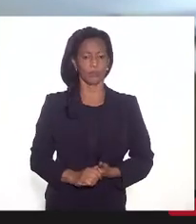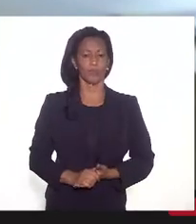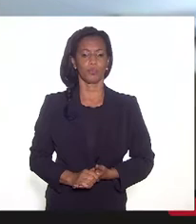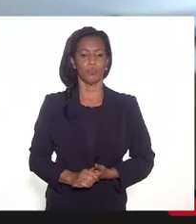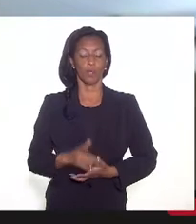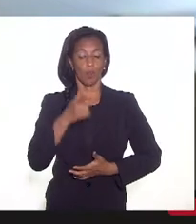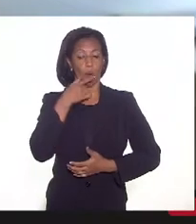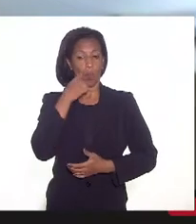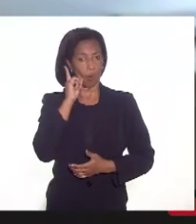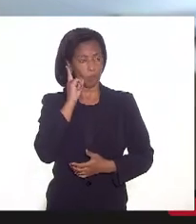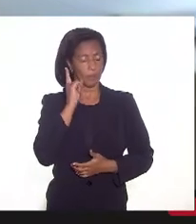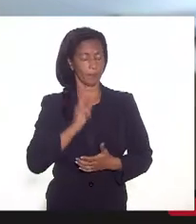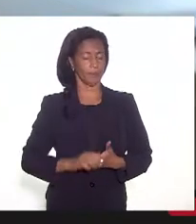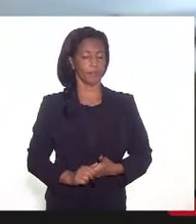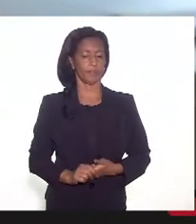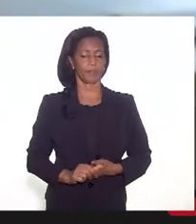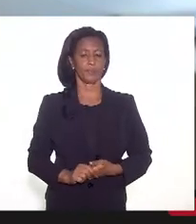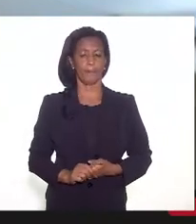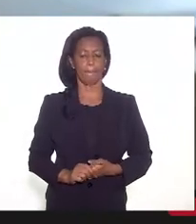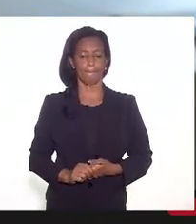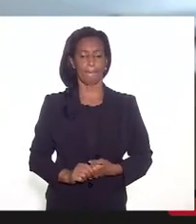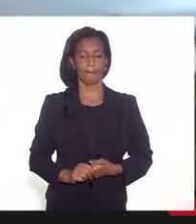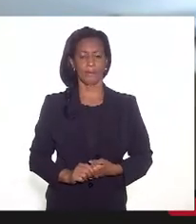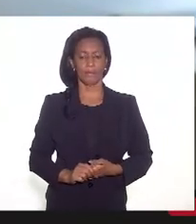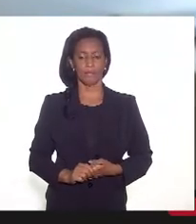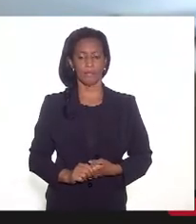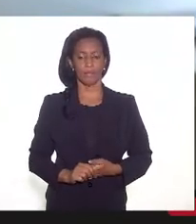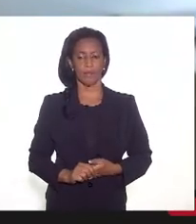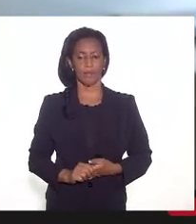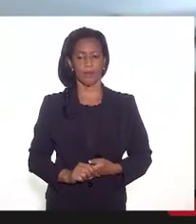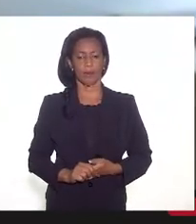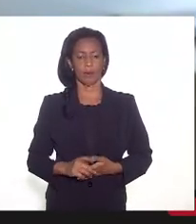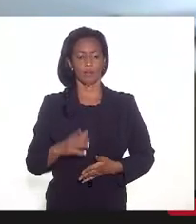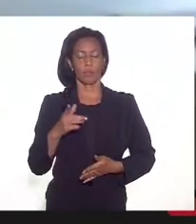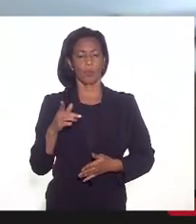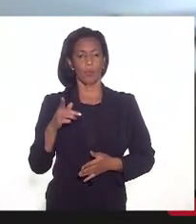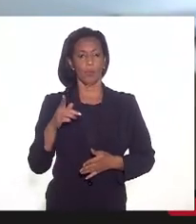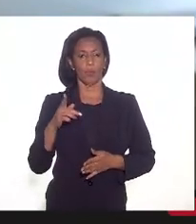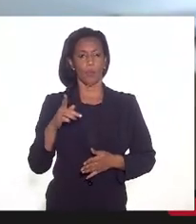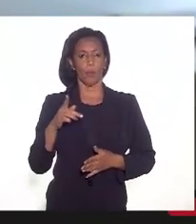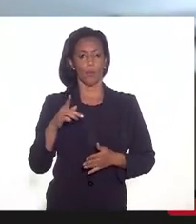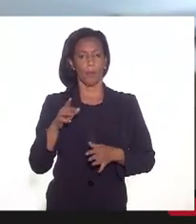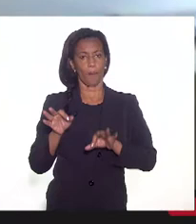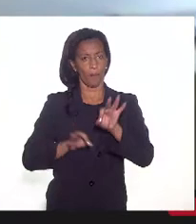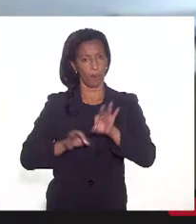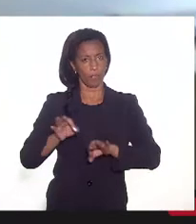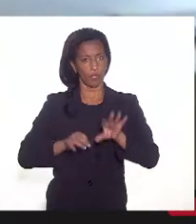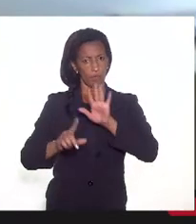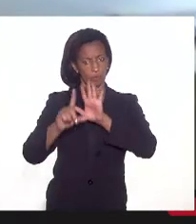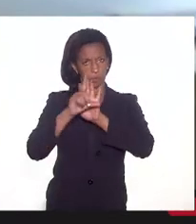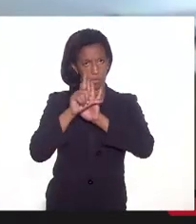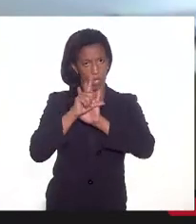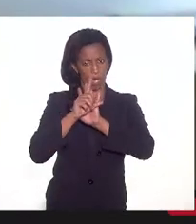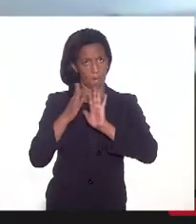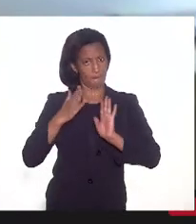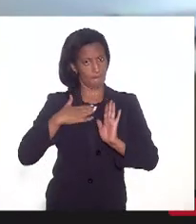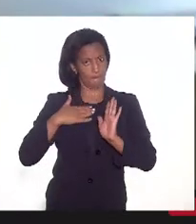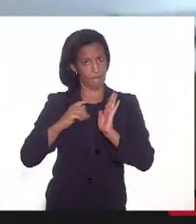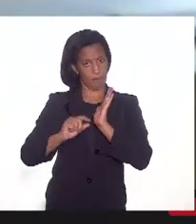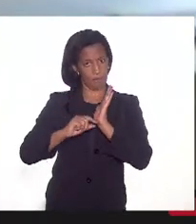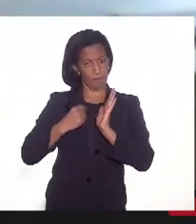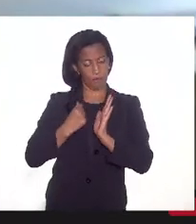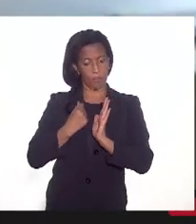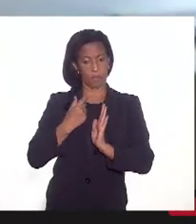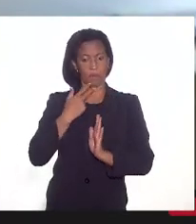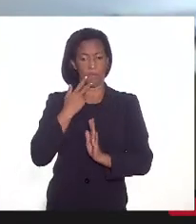Ontem mesmo, foi a pauta um projeto de lei de minha autoria que diz respeito